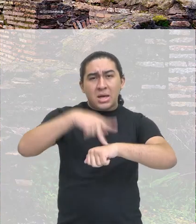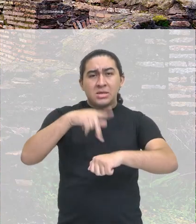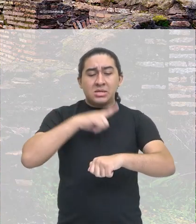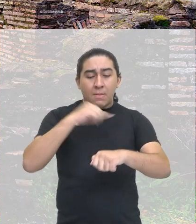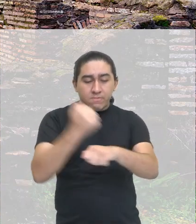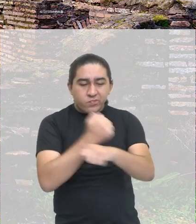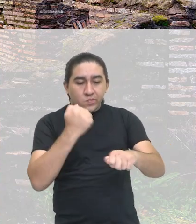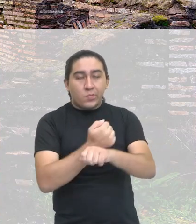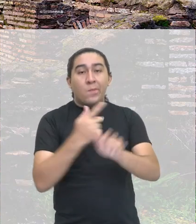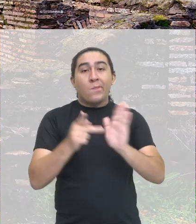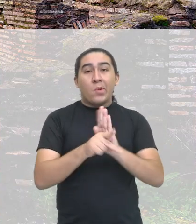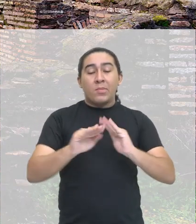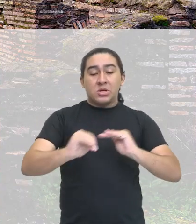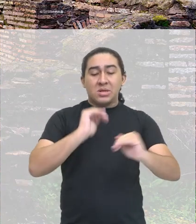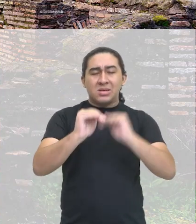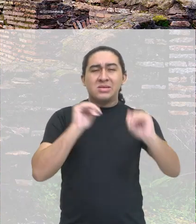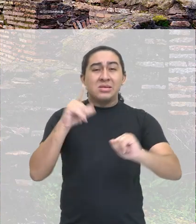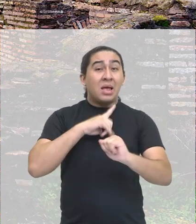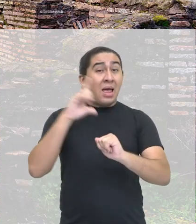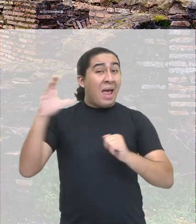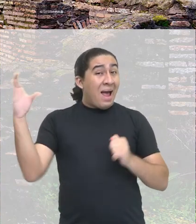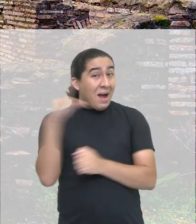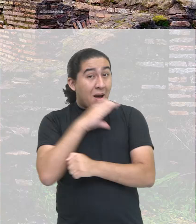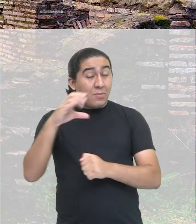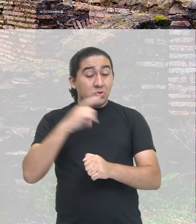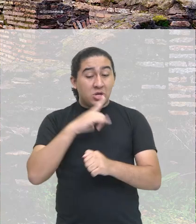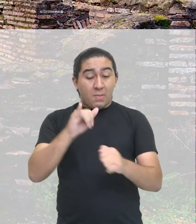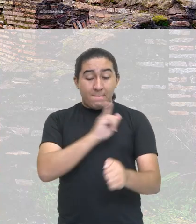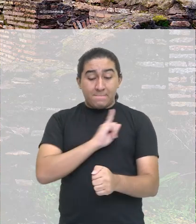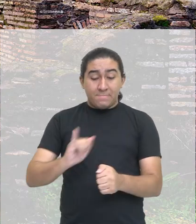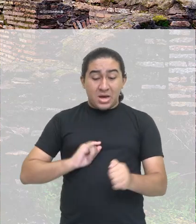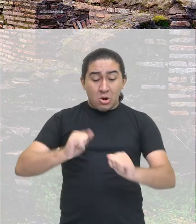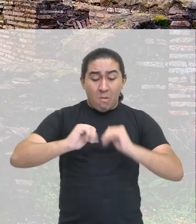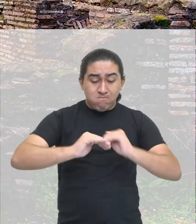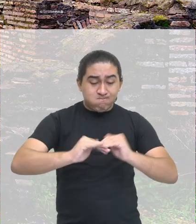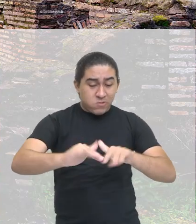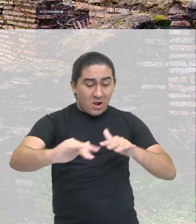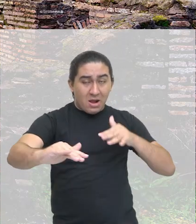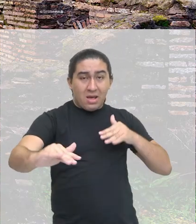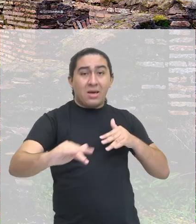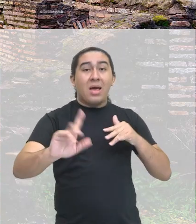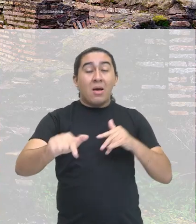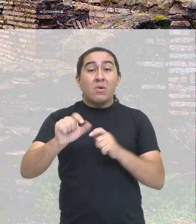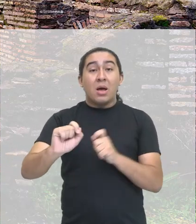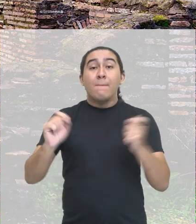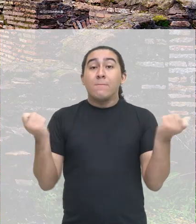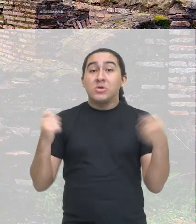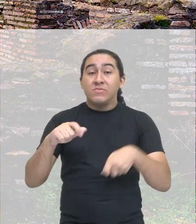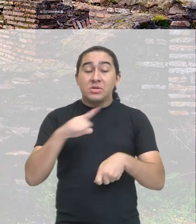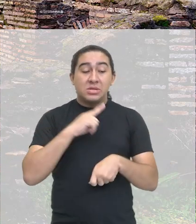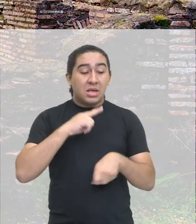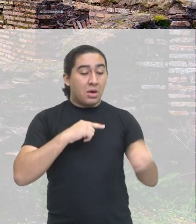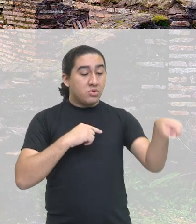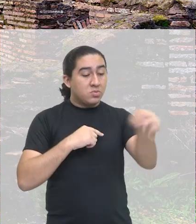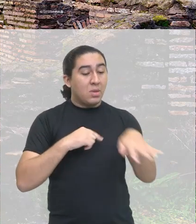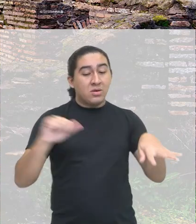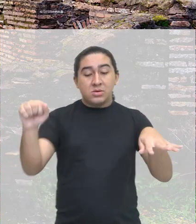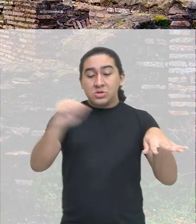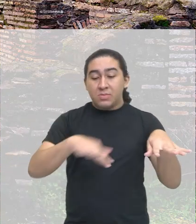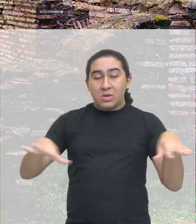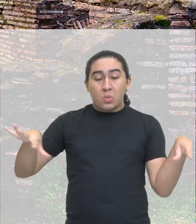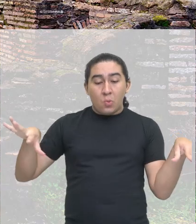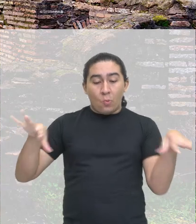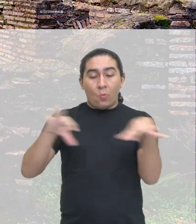conta desse processo explosivo de expansão do Império. Essas estradas eram responsáveis por interligar todas